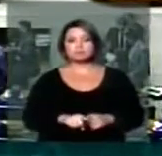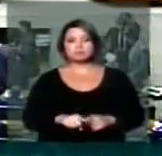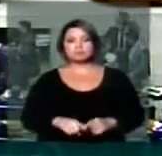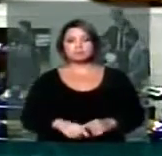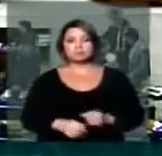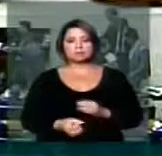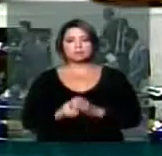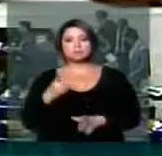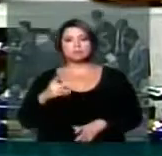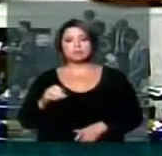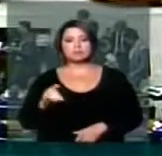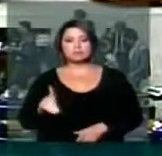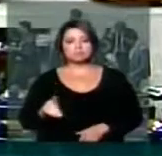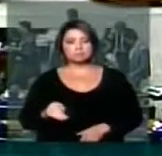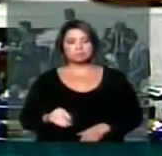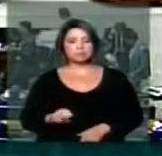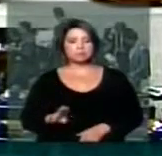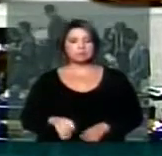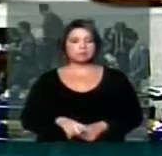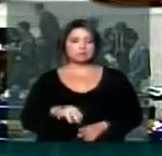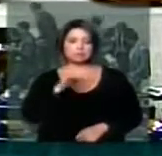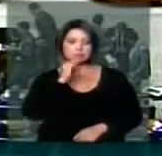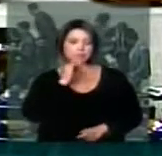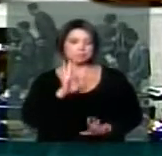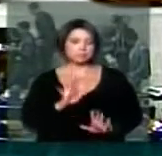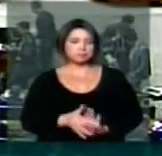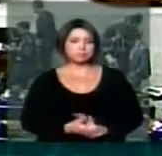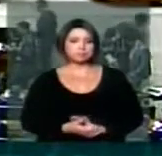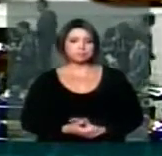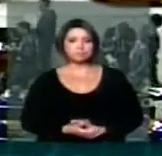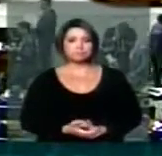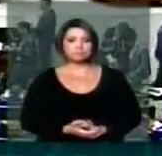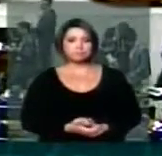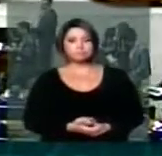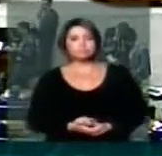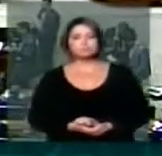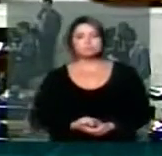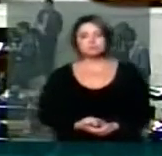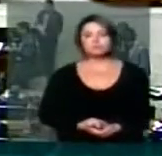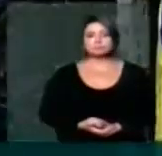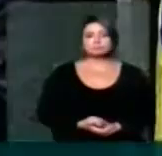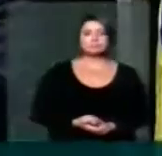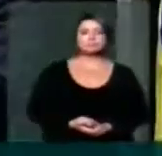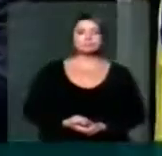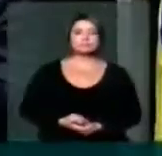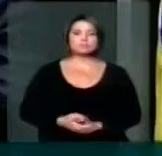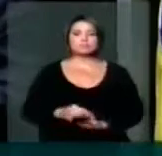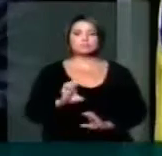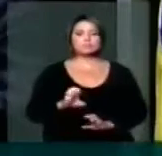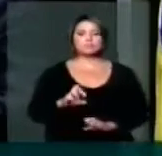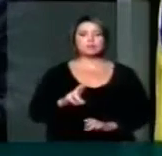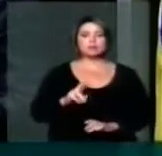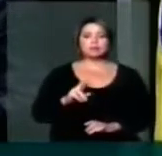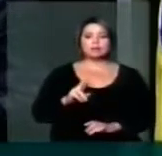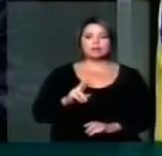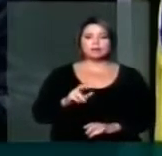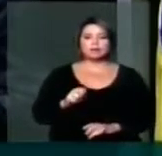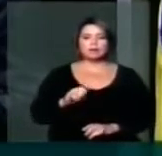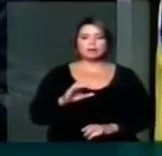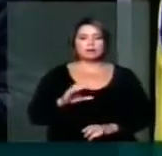pela fusão entre o PSD e o PR. é apenas um exemplo, Carlos. Agora na tribuna, deputado Heráclito Fortes, PSB do Piauí.